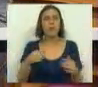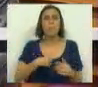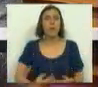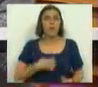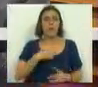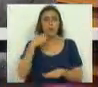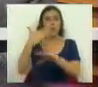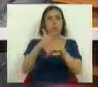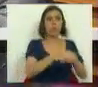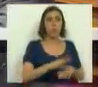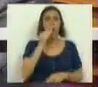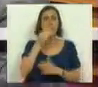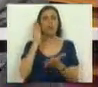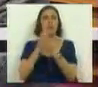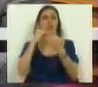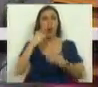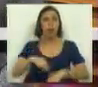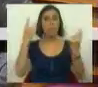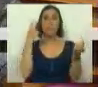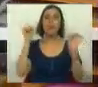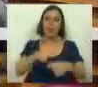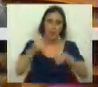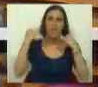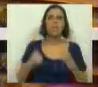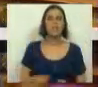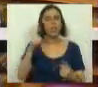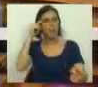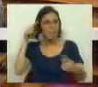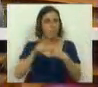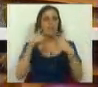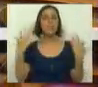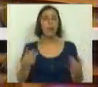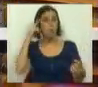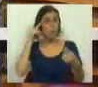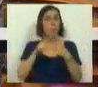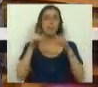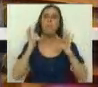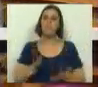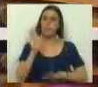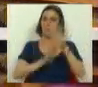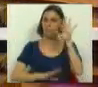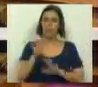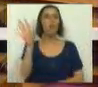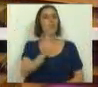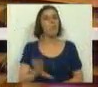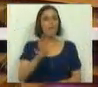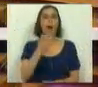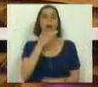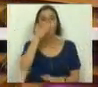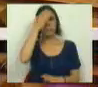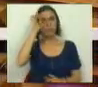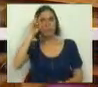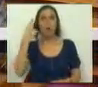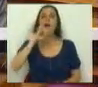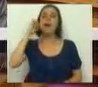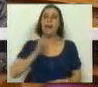sentido excluir os alunos na escola pública, volto a insisti-lo, que tem uma missão e que tem uma missão que tem de ser desempenhada de uma forma que seja congente